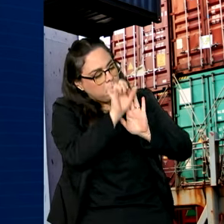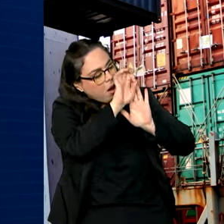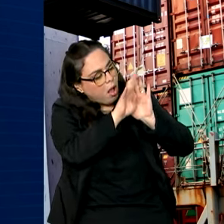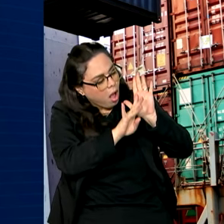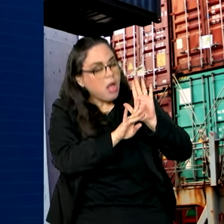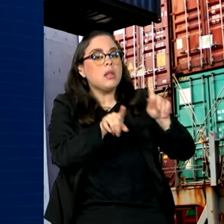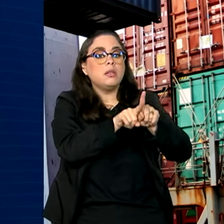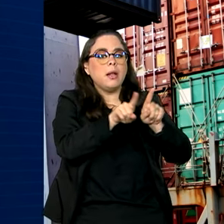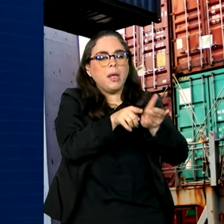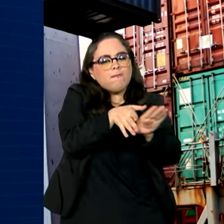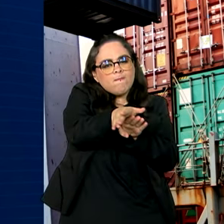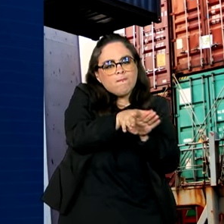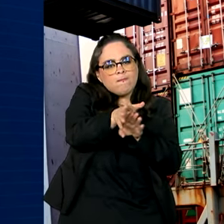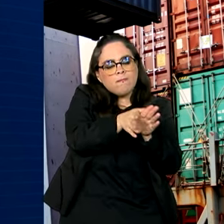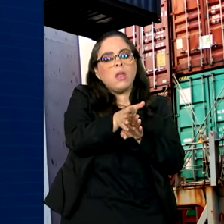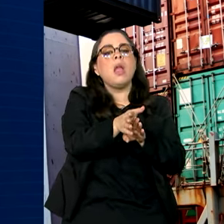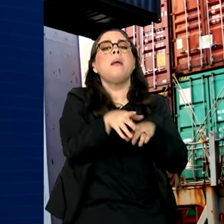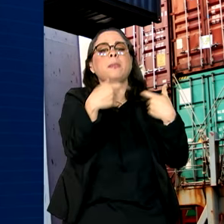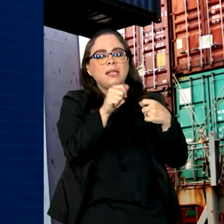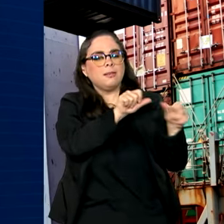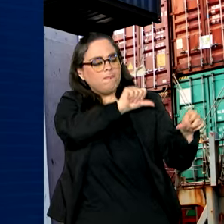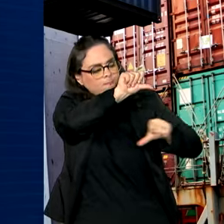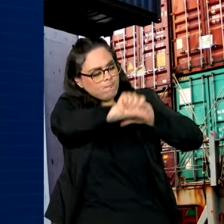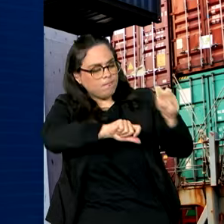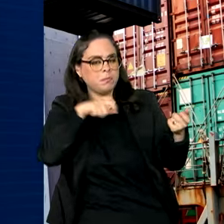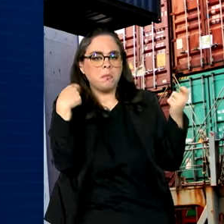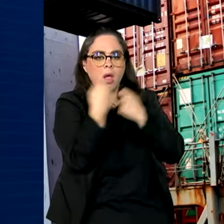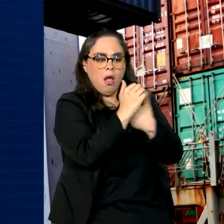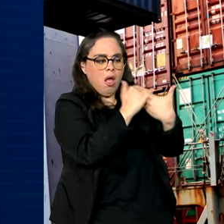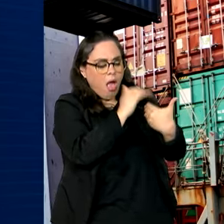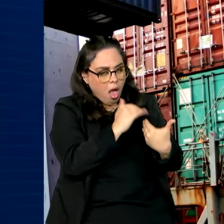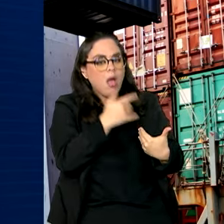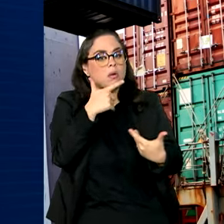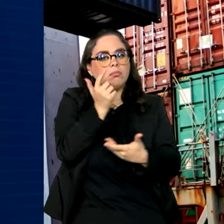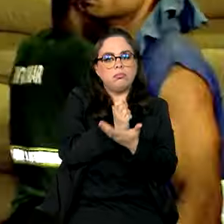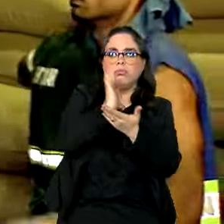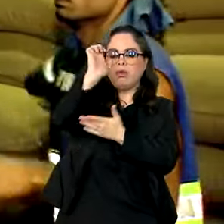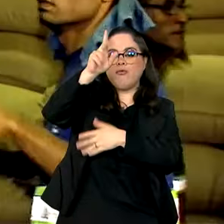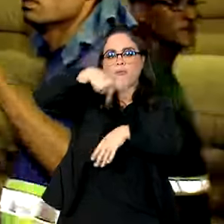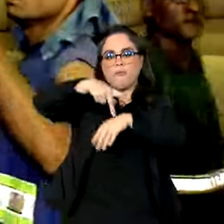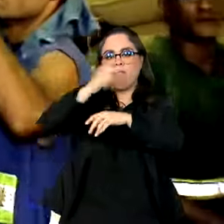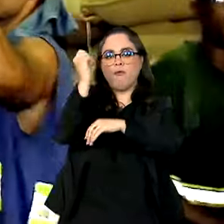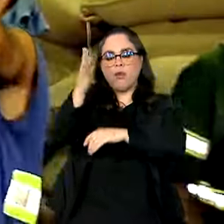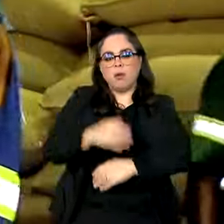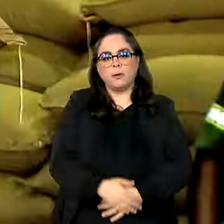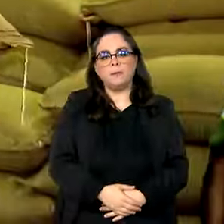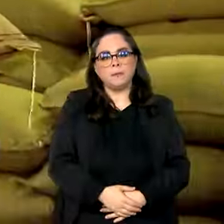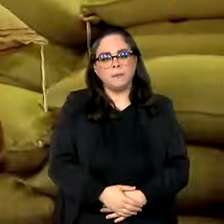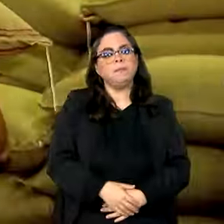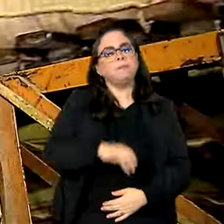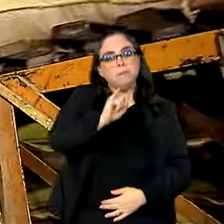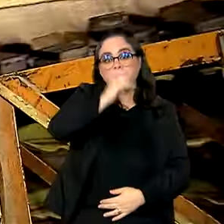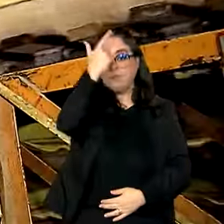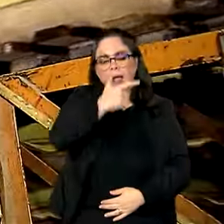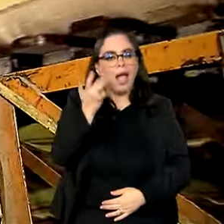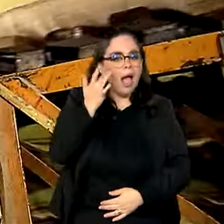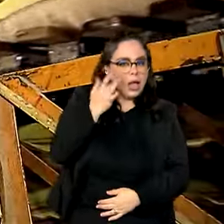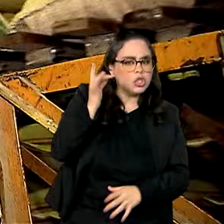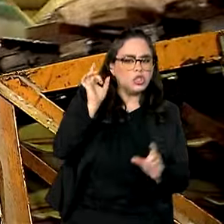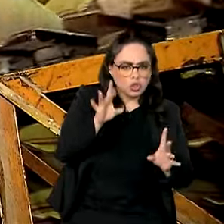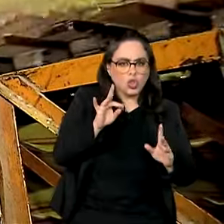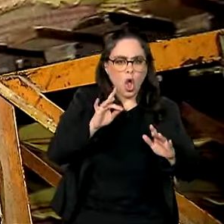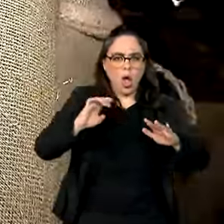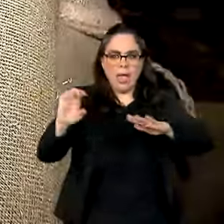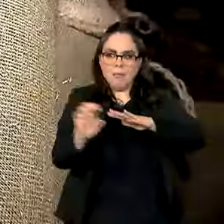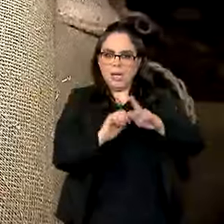para implementar as mudanças necessárias para se tornar um exportador. E se engana quem acha que só os grandes